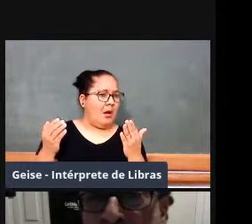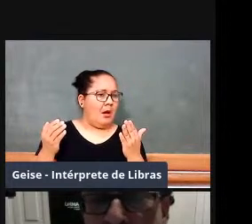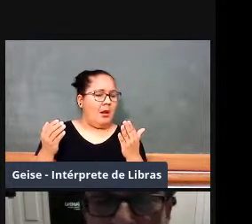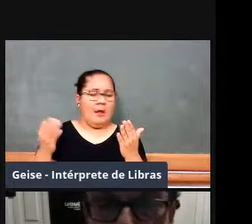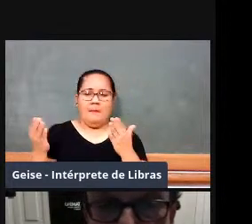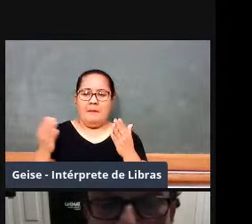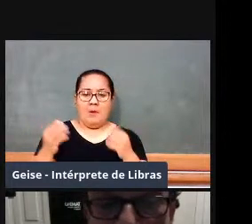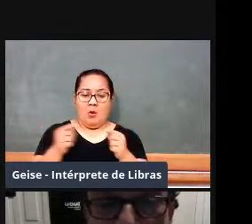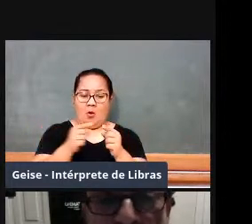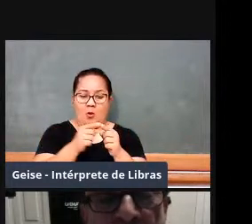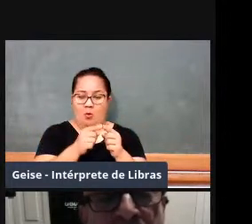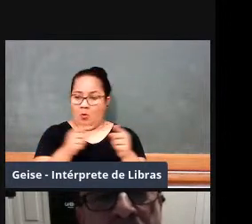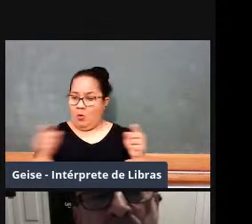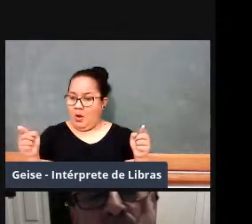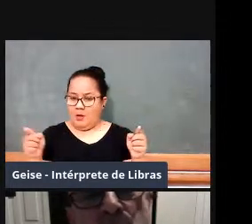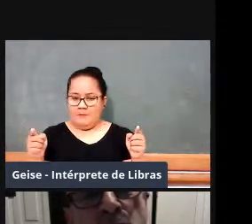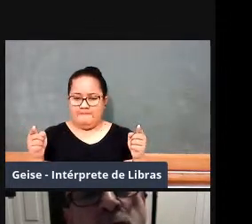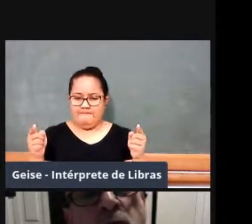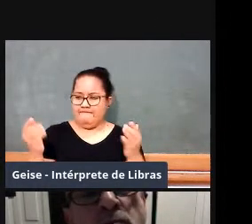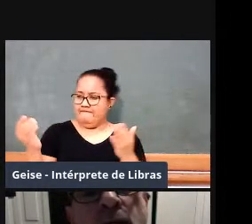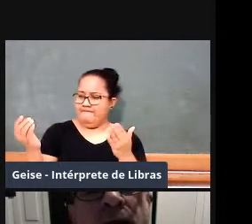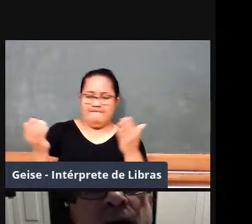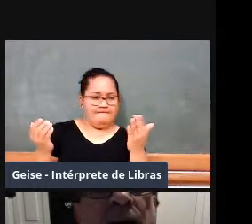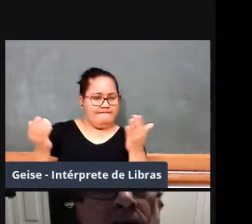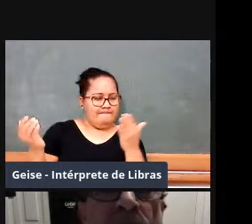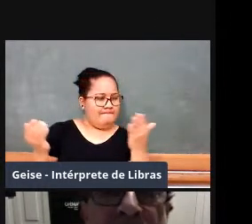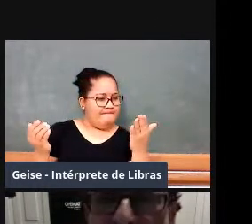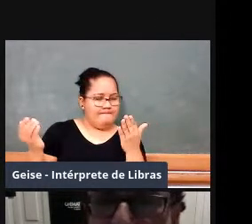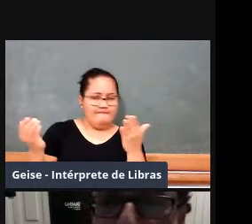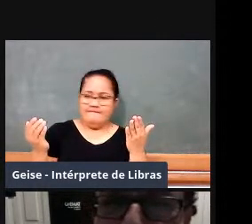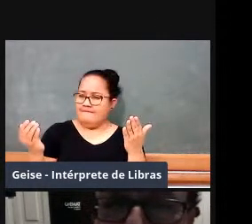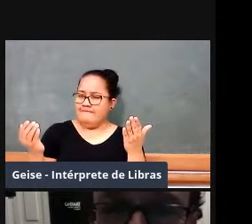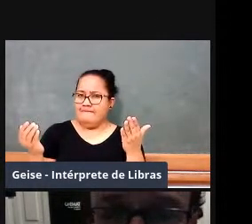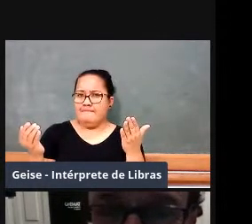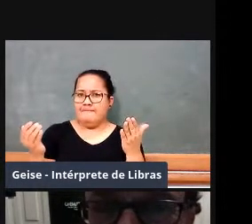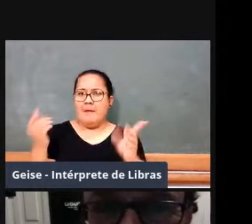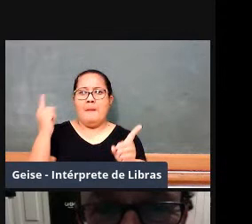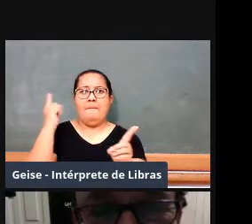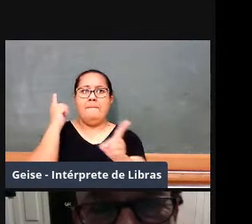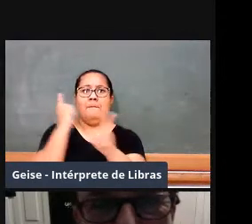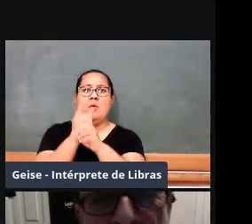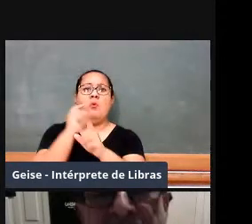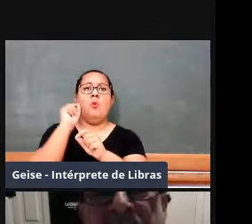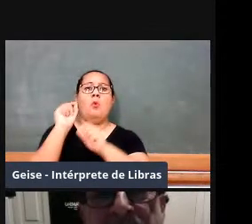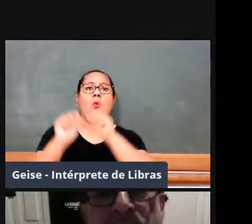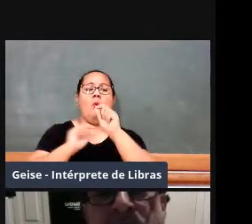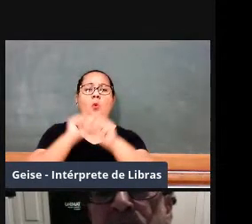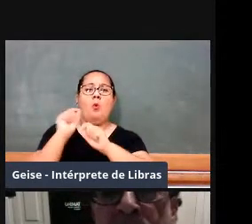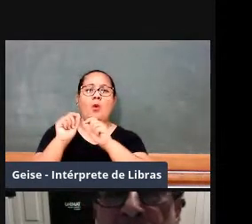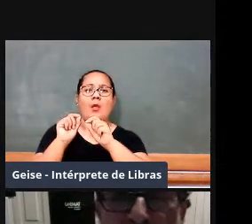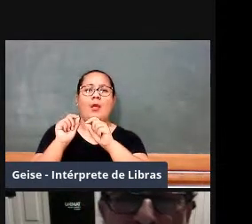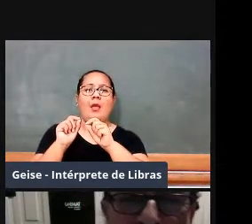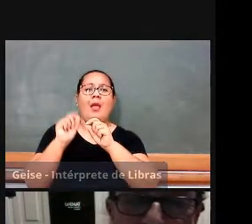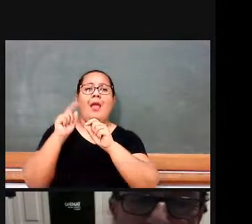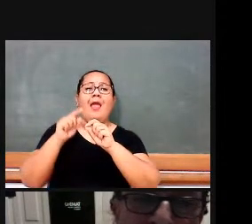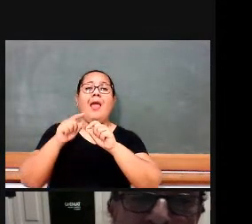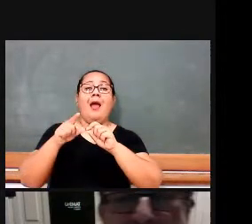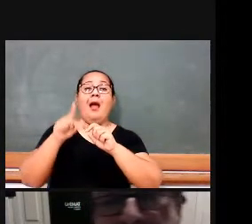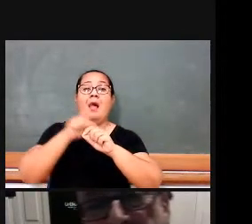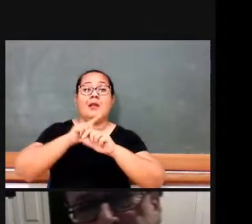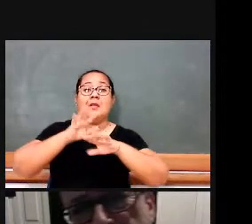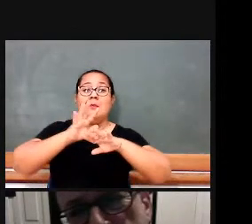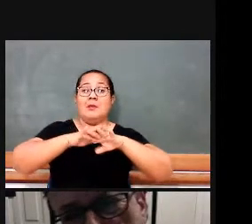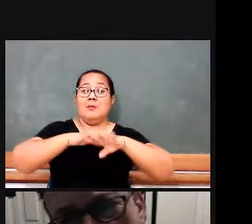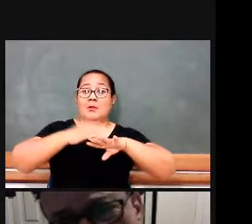matemática, eu já adiantei, é uma derrubada, vamos dizer assim, das ideias da matemática moderna